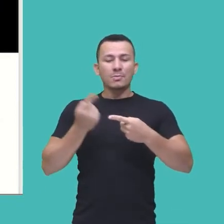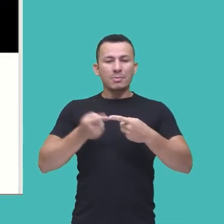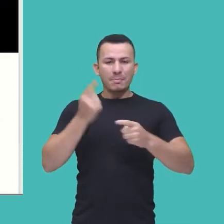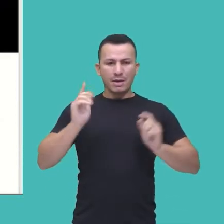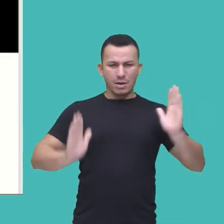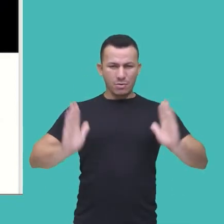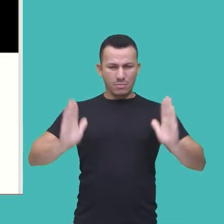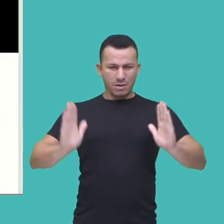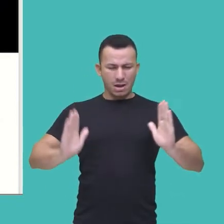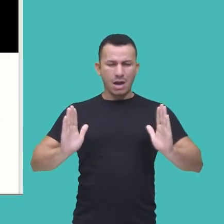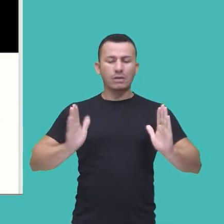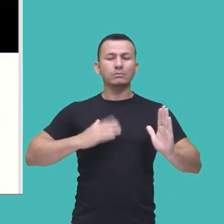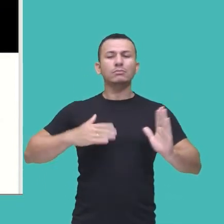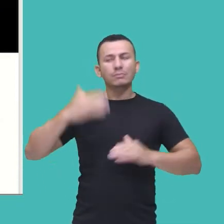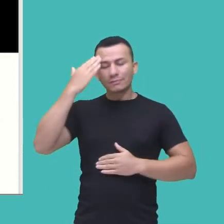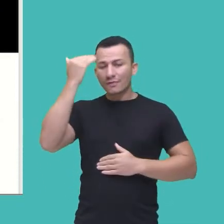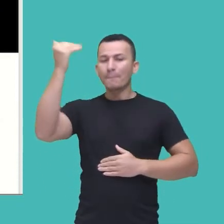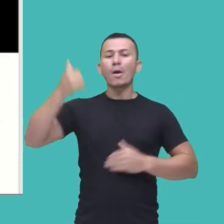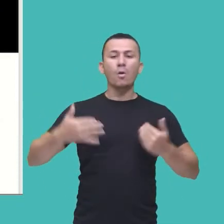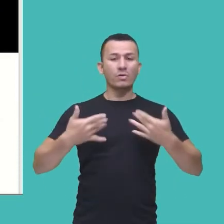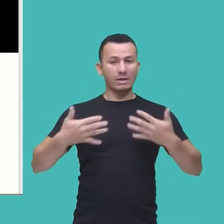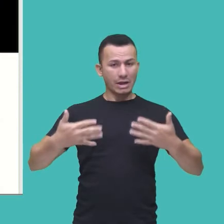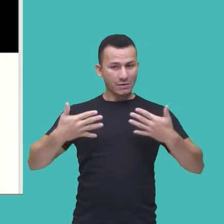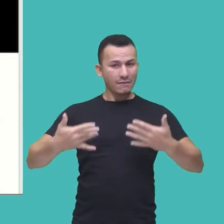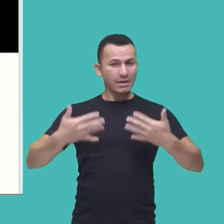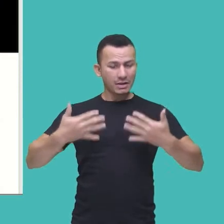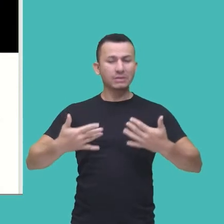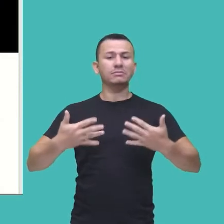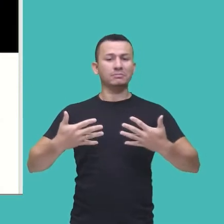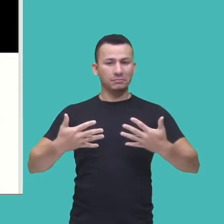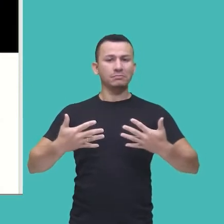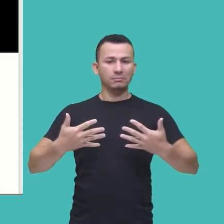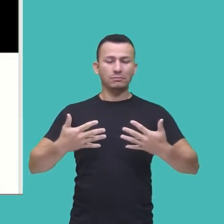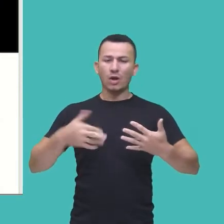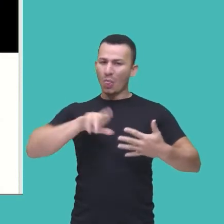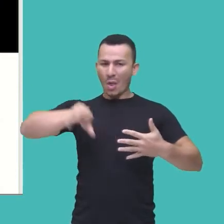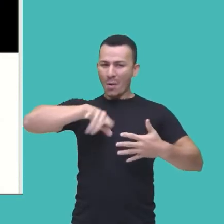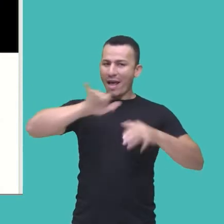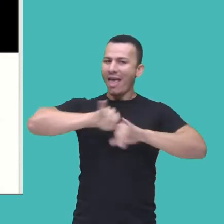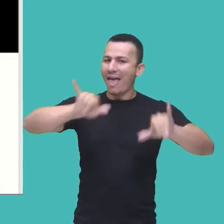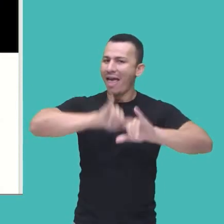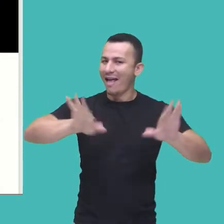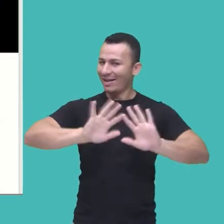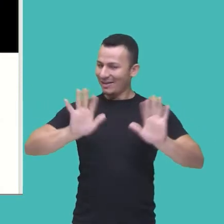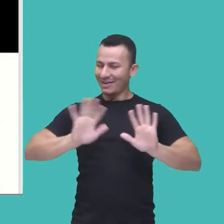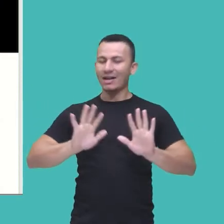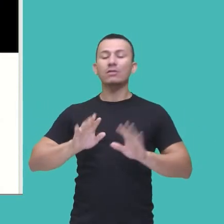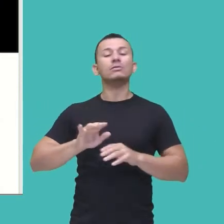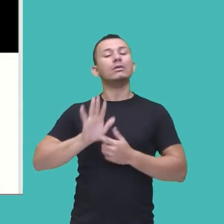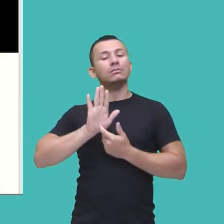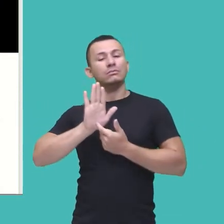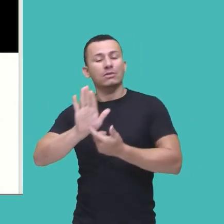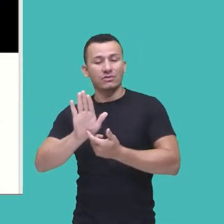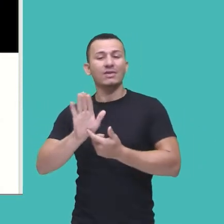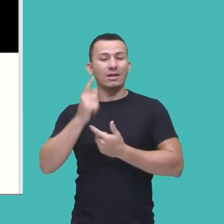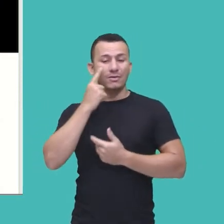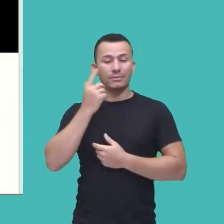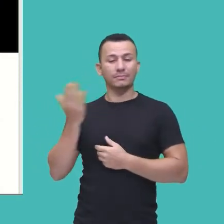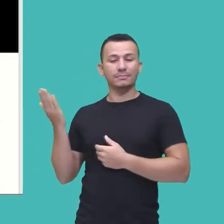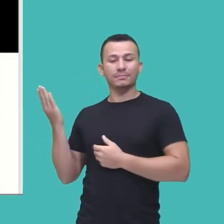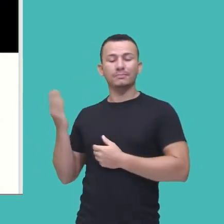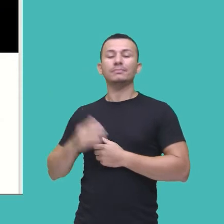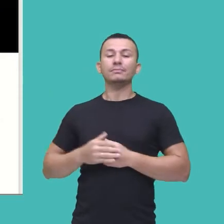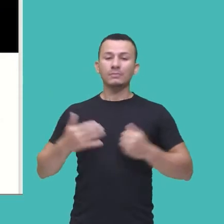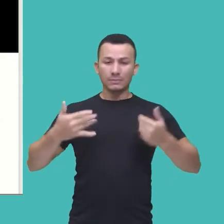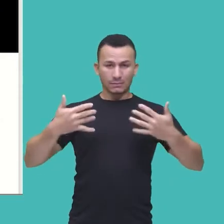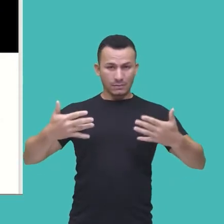como um sucesso na Netflix, né, tô falando aqui, mas não tô fazendo propaganda, brincadeira, tá bom, gente? E aí, a gente